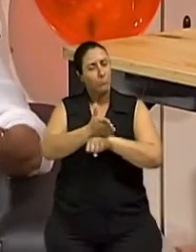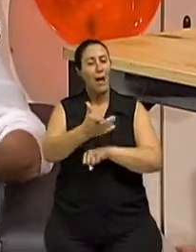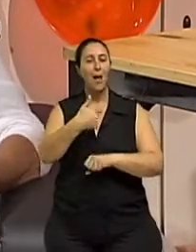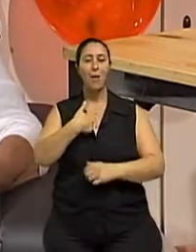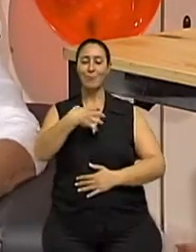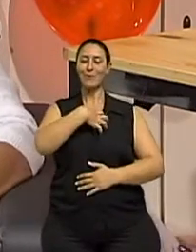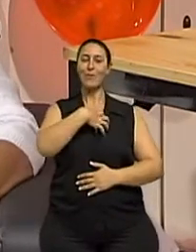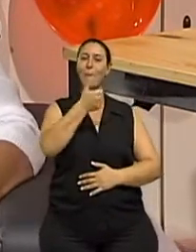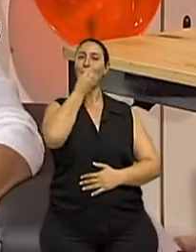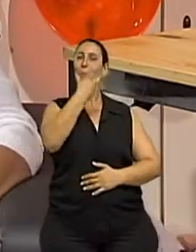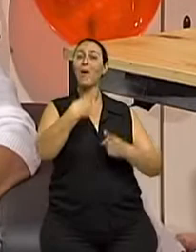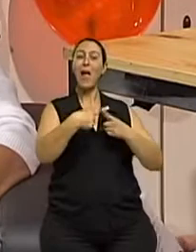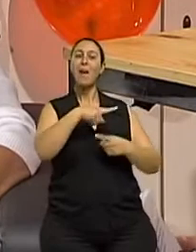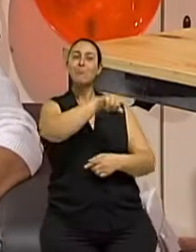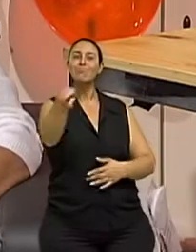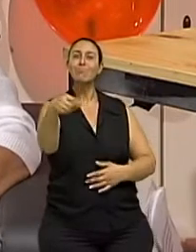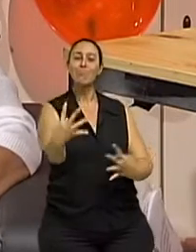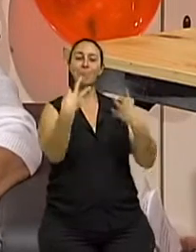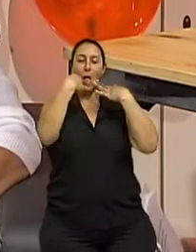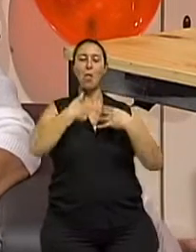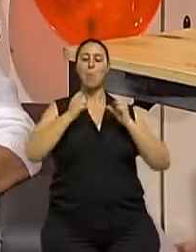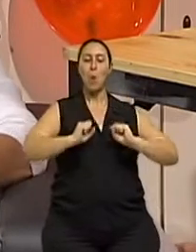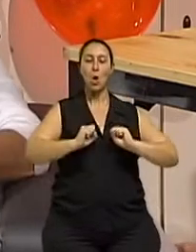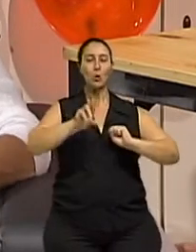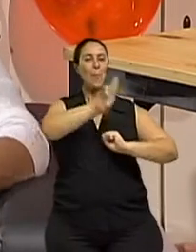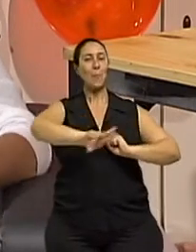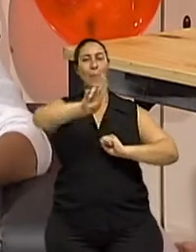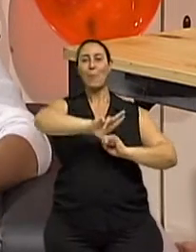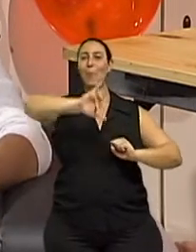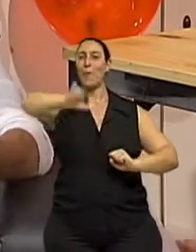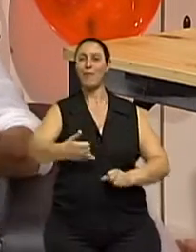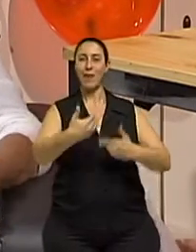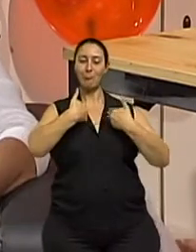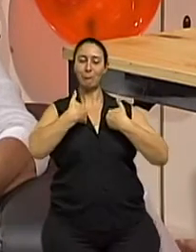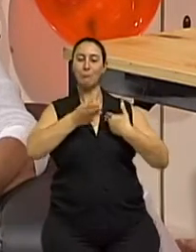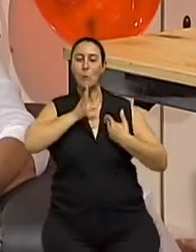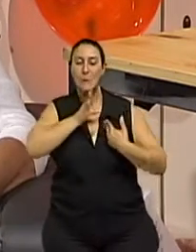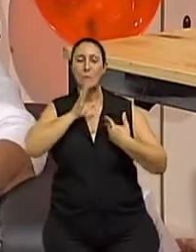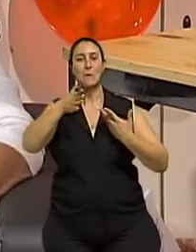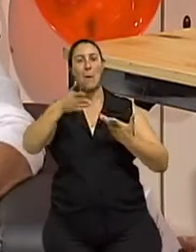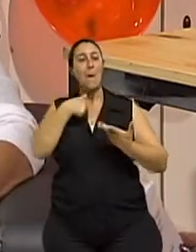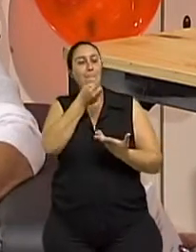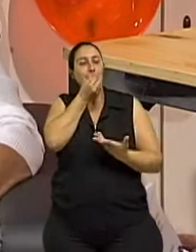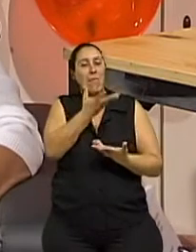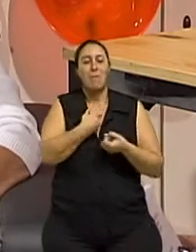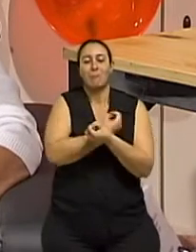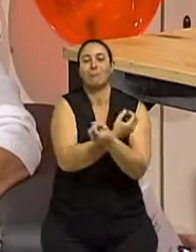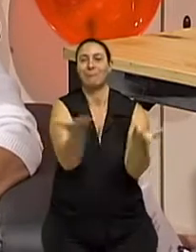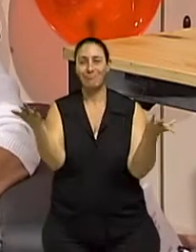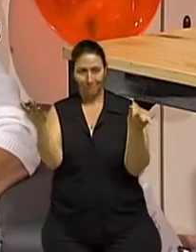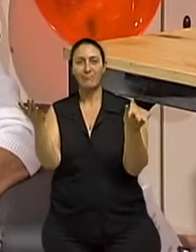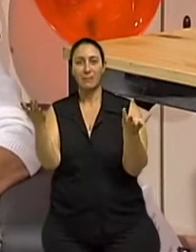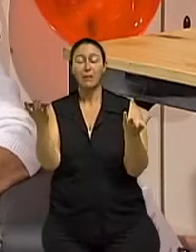Altruísmo, como eu tinha falado anteriormente, né. Fazer o bem para o outro. Isto é muito